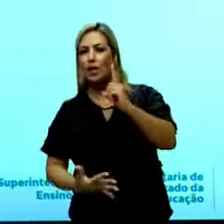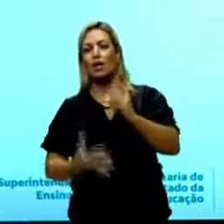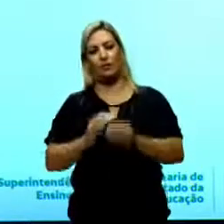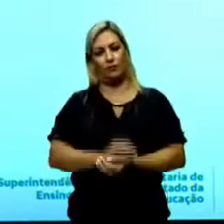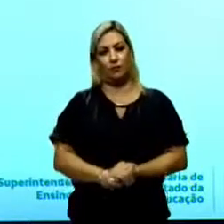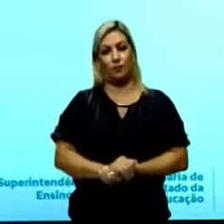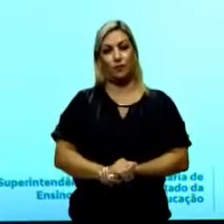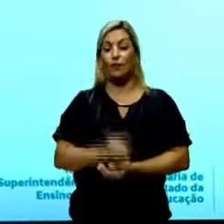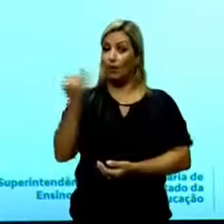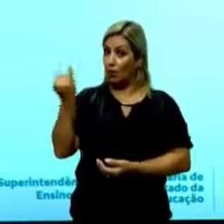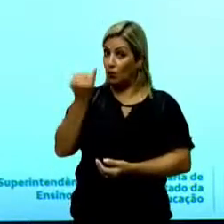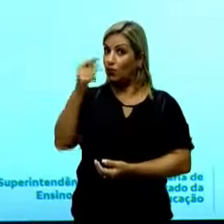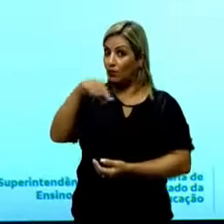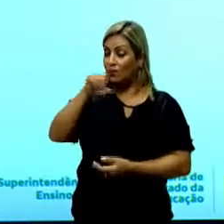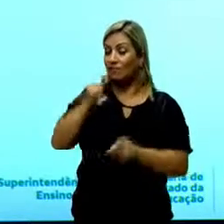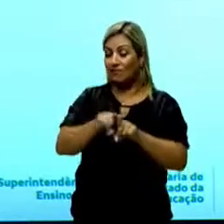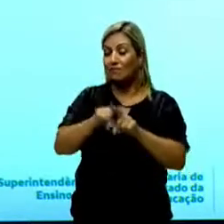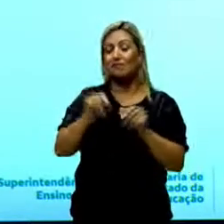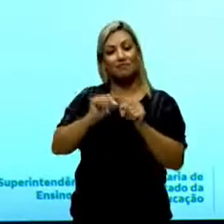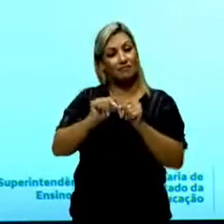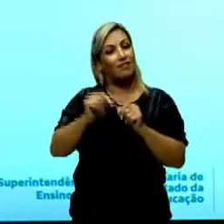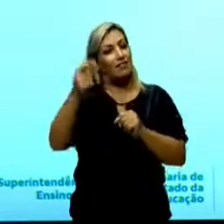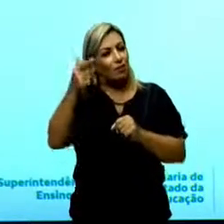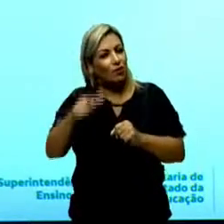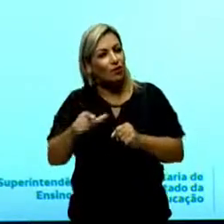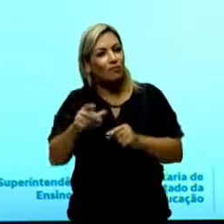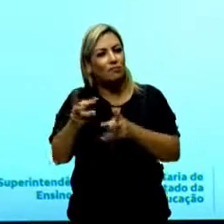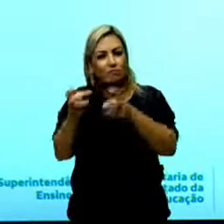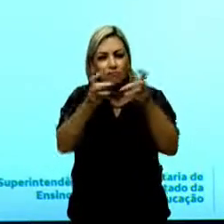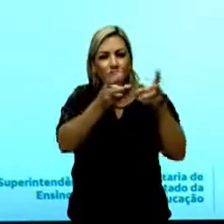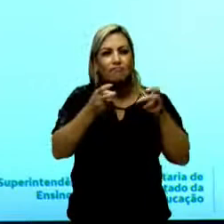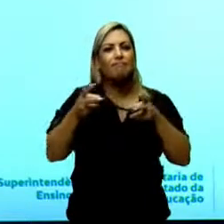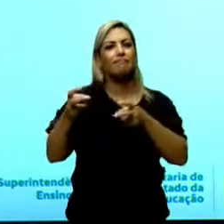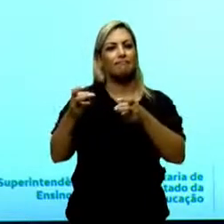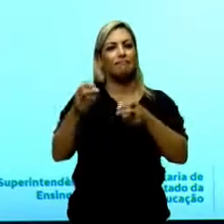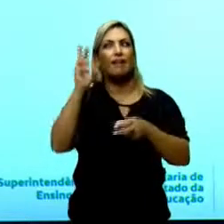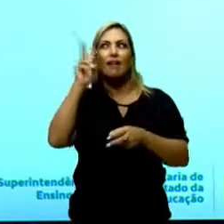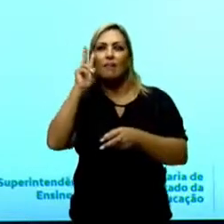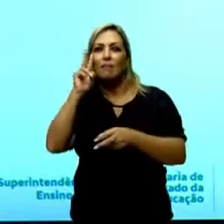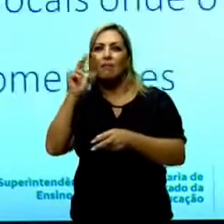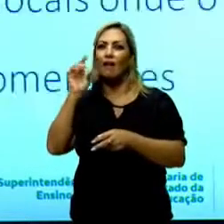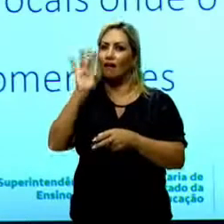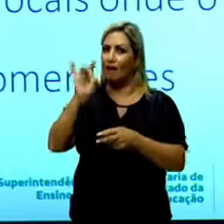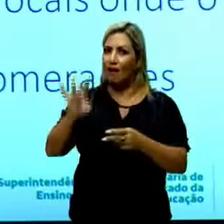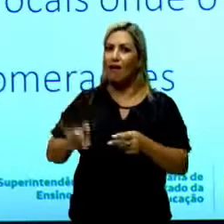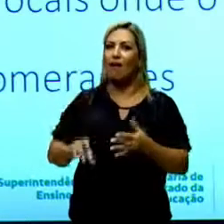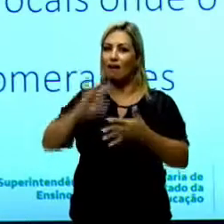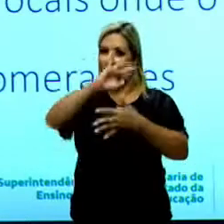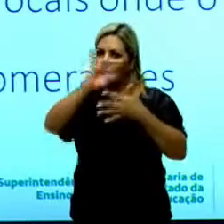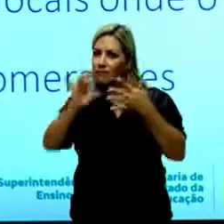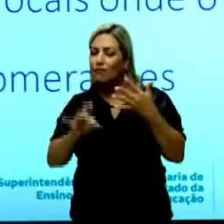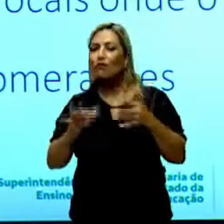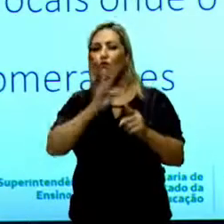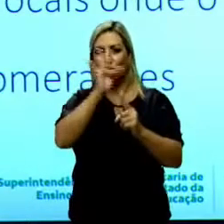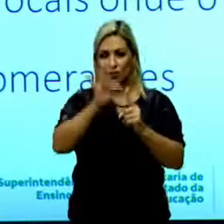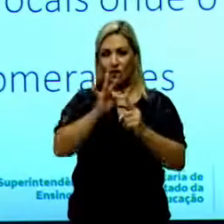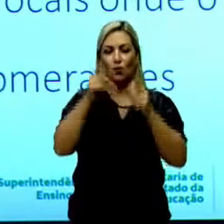importante, então, que vocês também façam, novamente, uma verificação, uma recordação sobre as funções de linguagem.